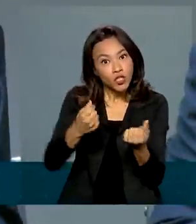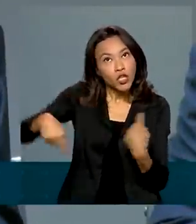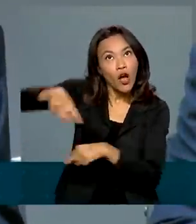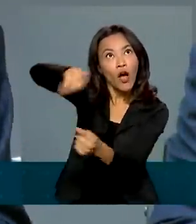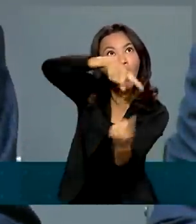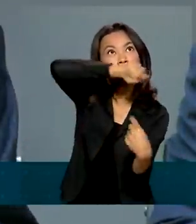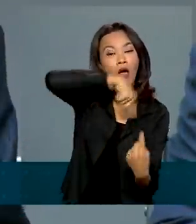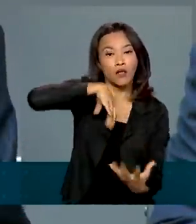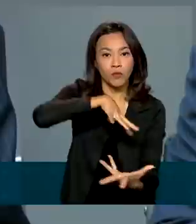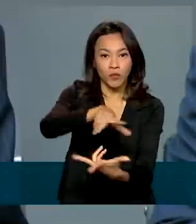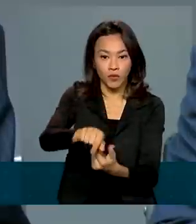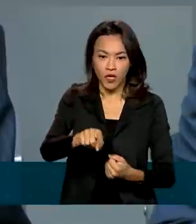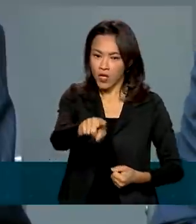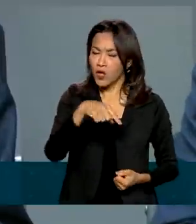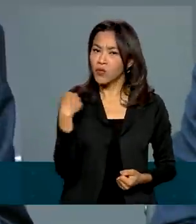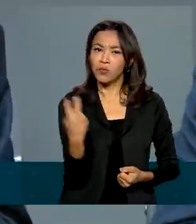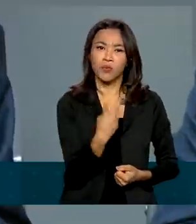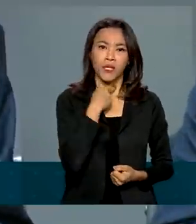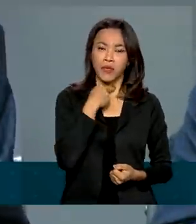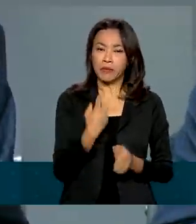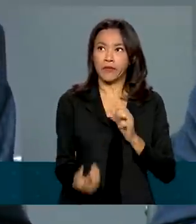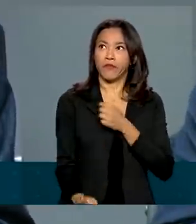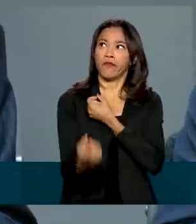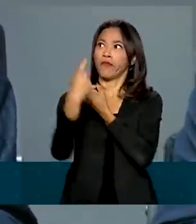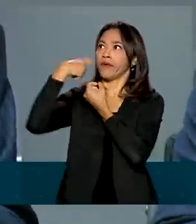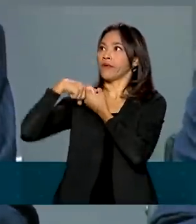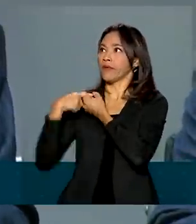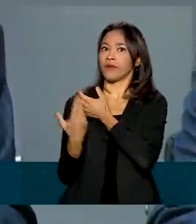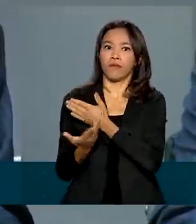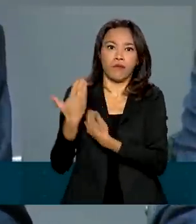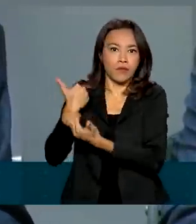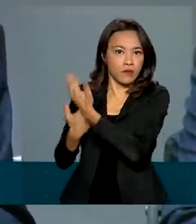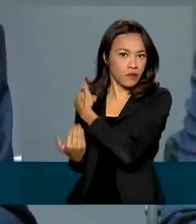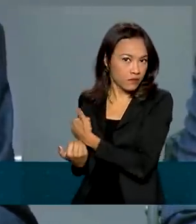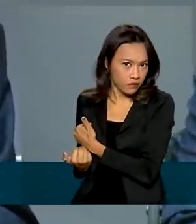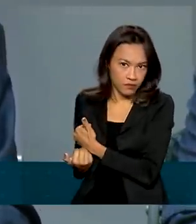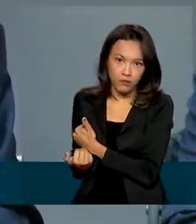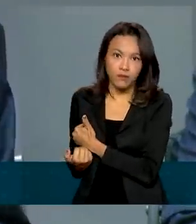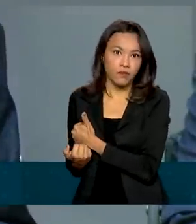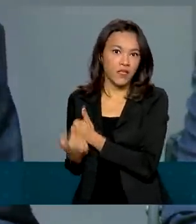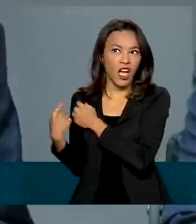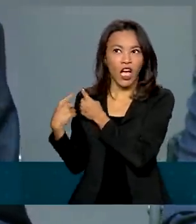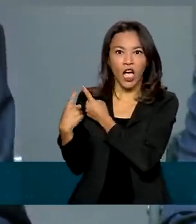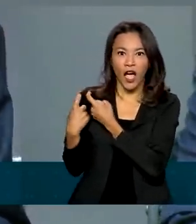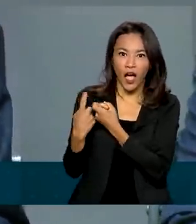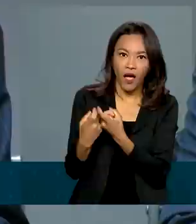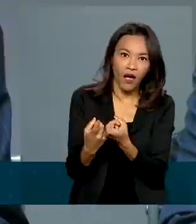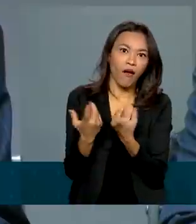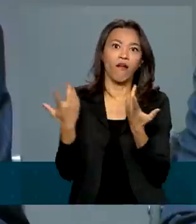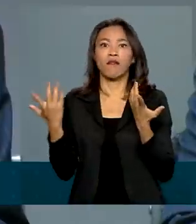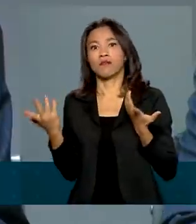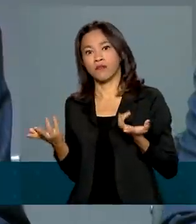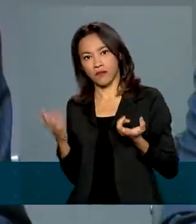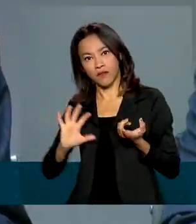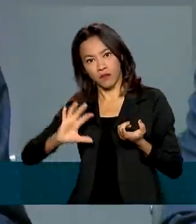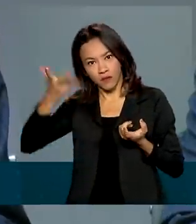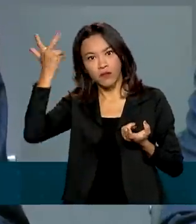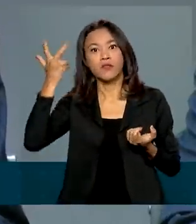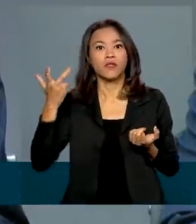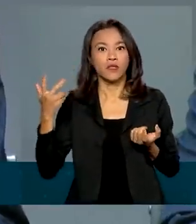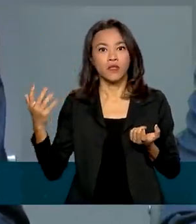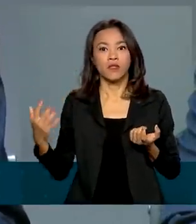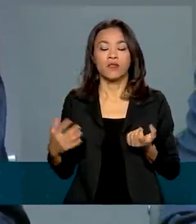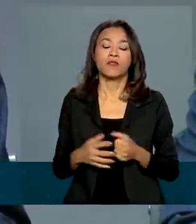podemos mergulhar no passado, no passado de guerras físicas, no passado de